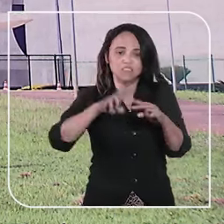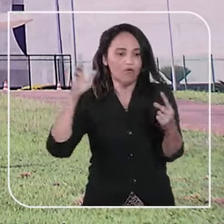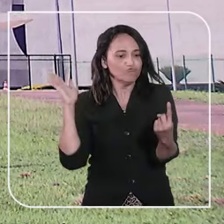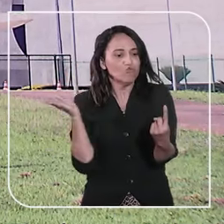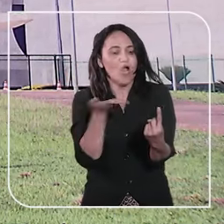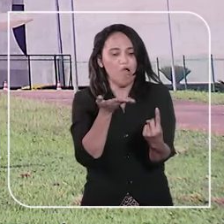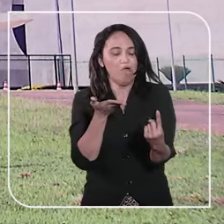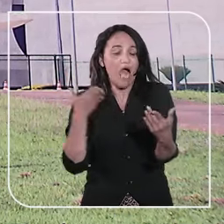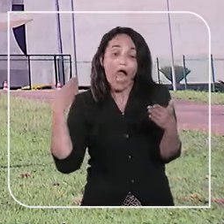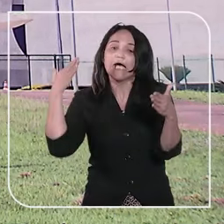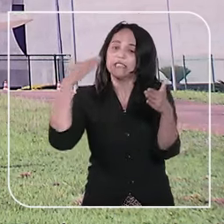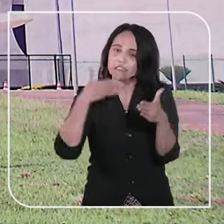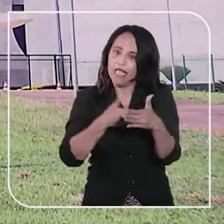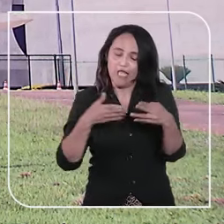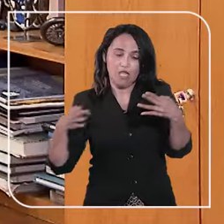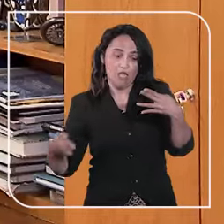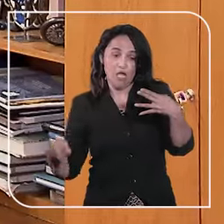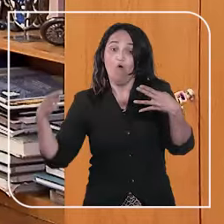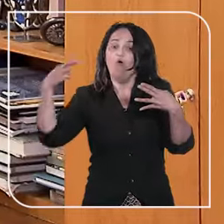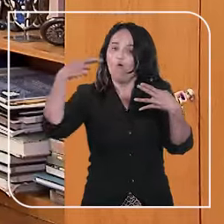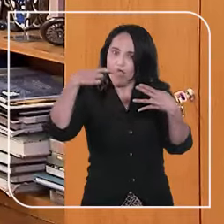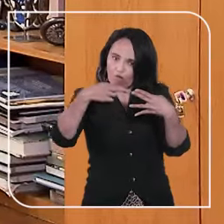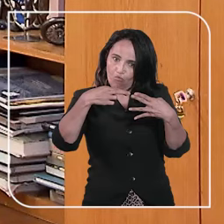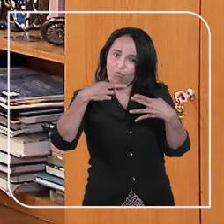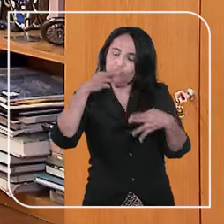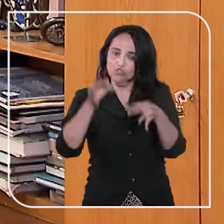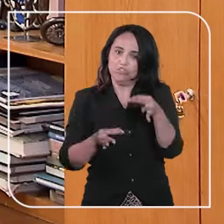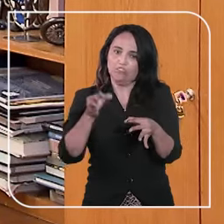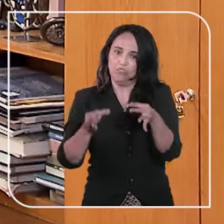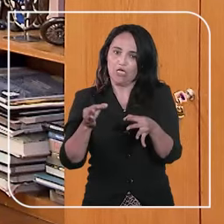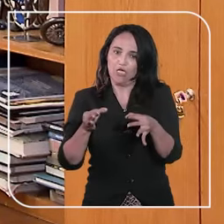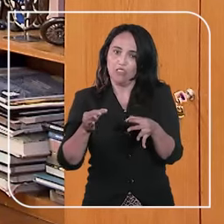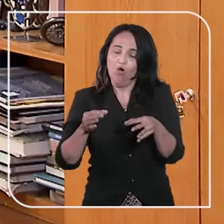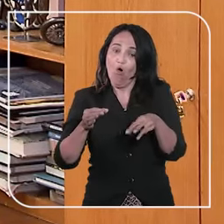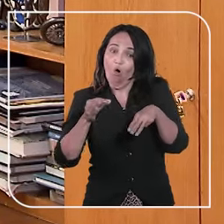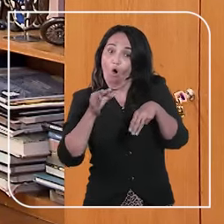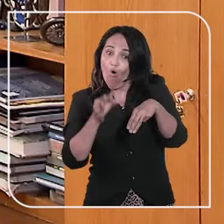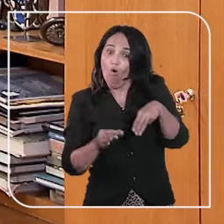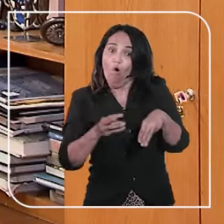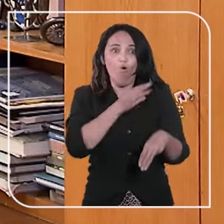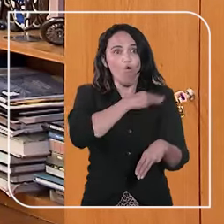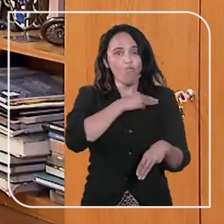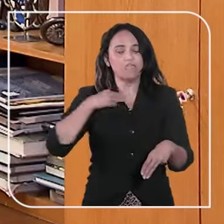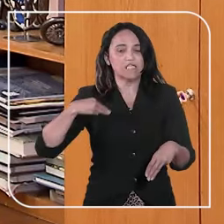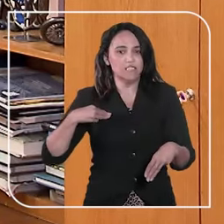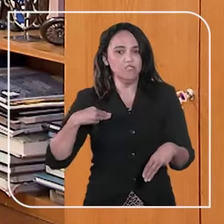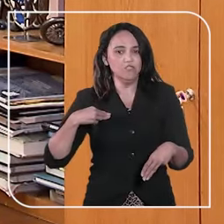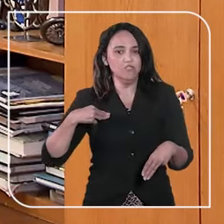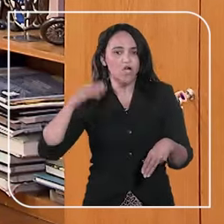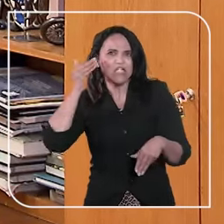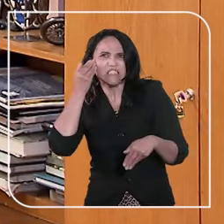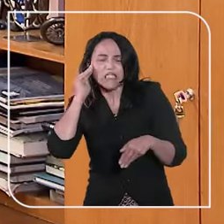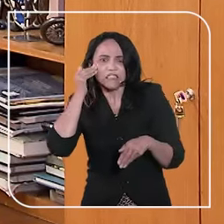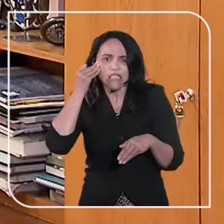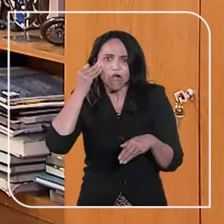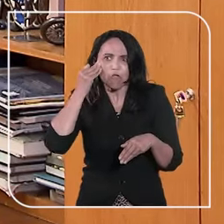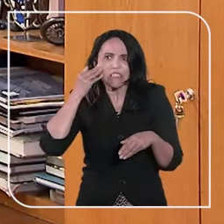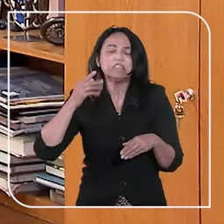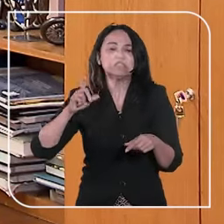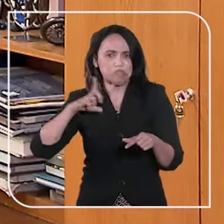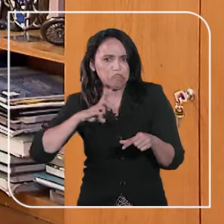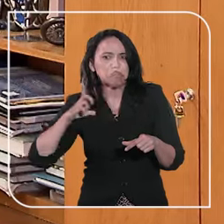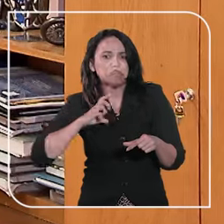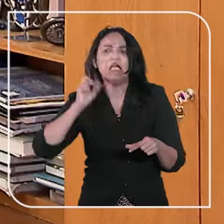réu até o julgamento do recurso. O ministro Rogério Schietti Cruz observou que a liberdade do réu traz risco para a ordem pública,